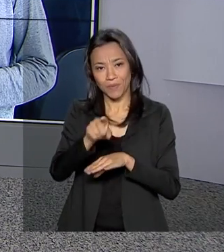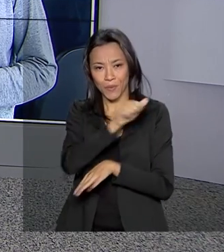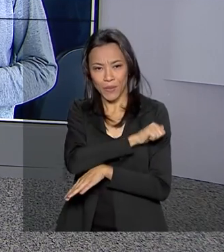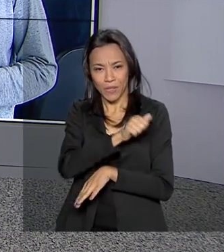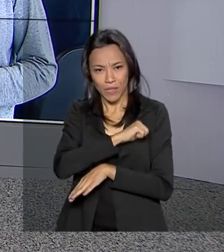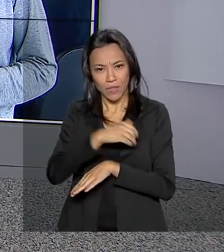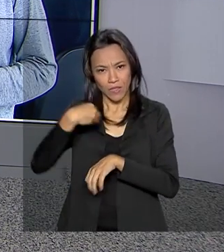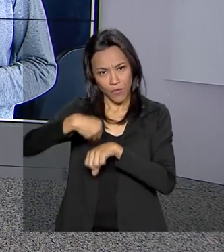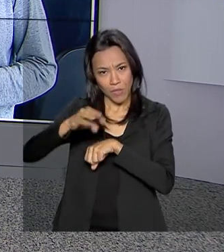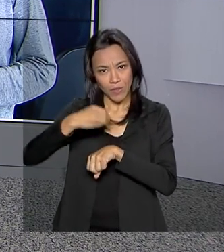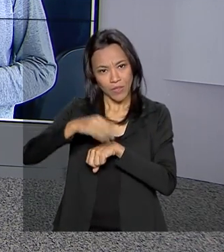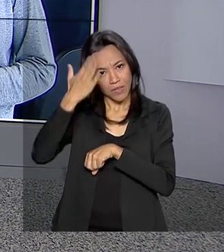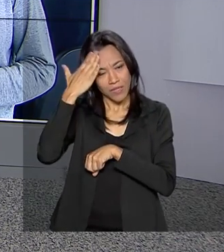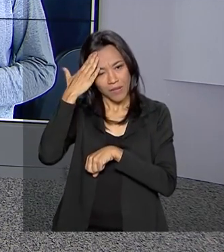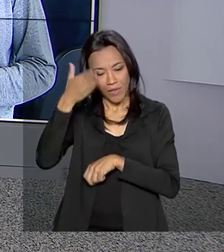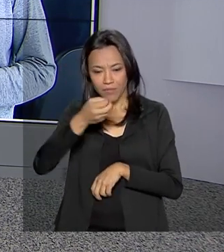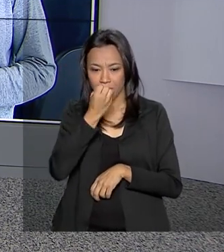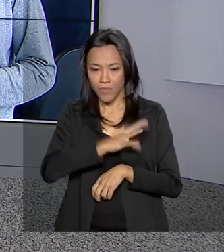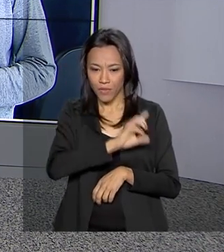Olá, Alessandra. Bom dia para você.